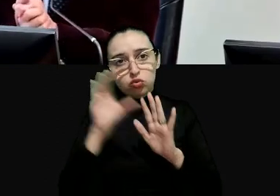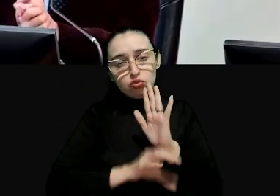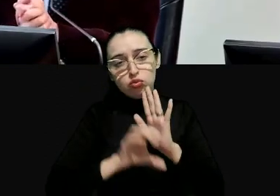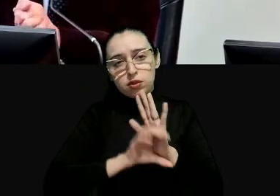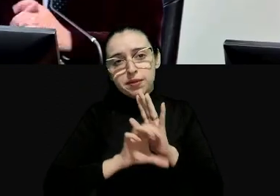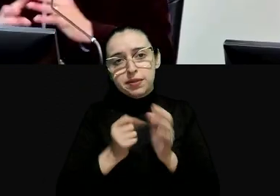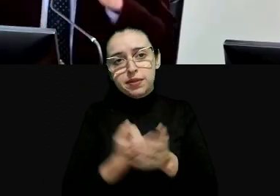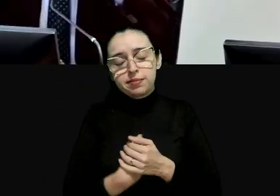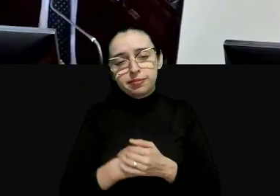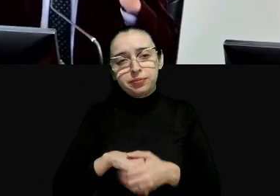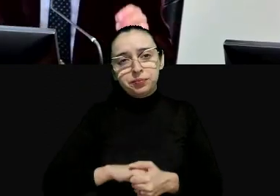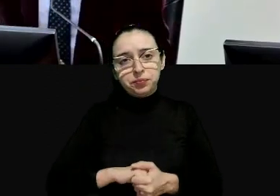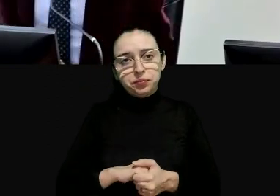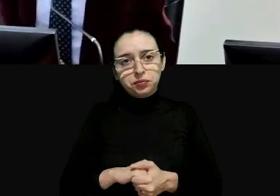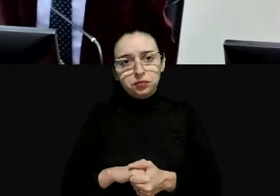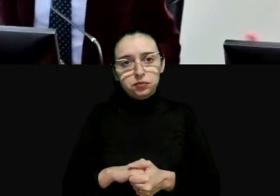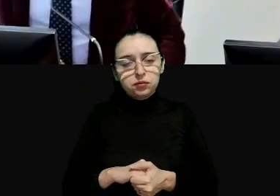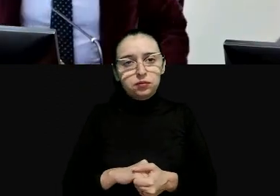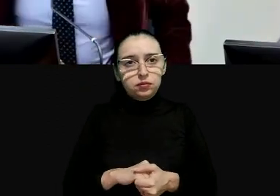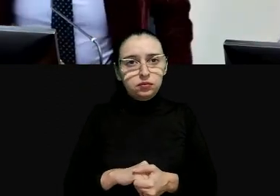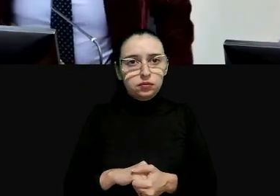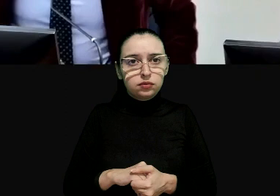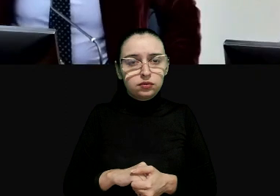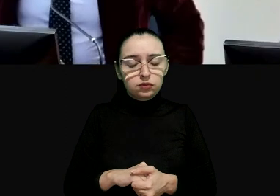constituição é a organização do poder